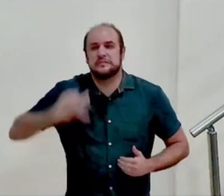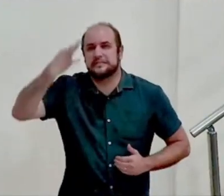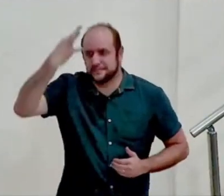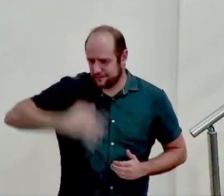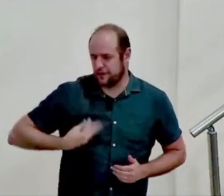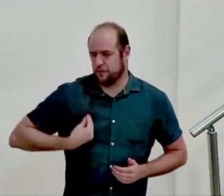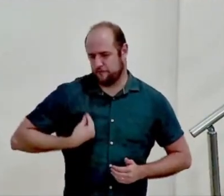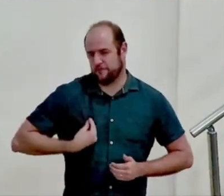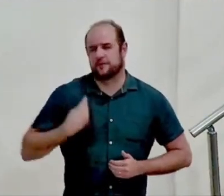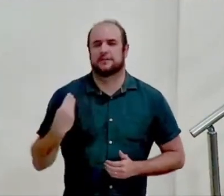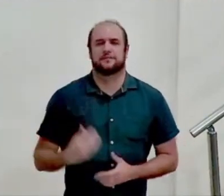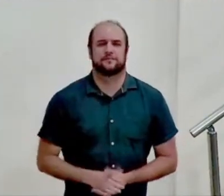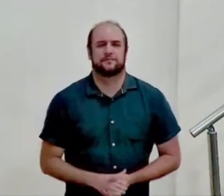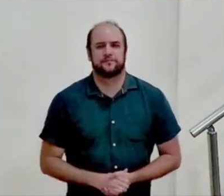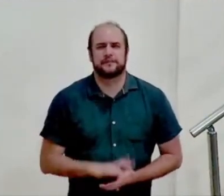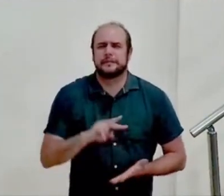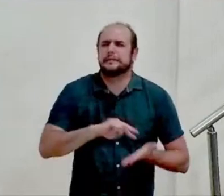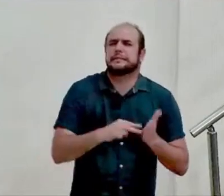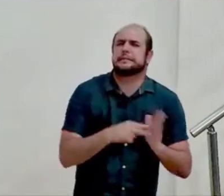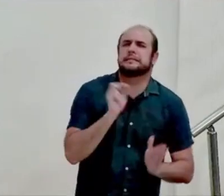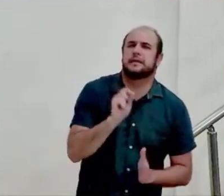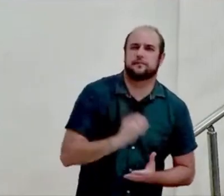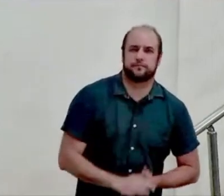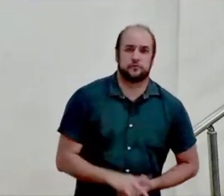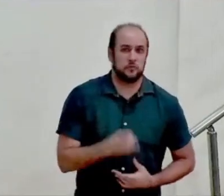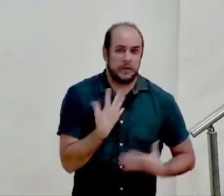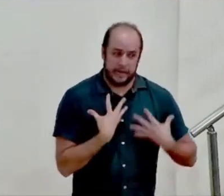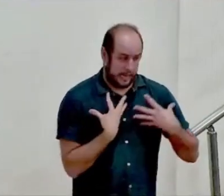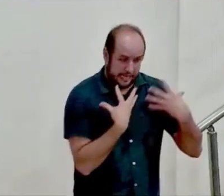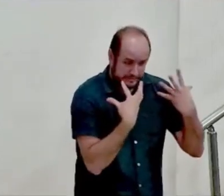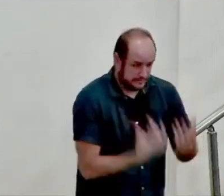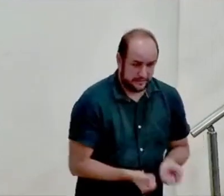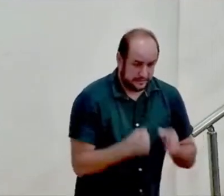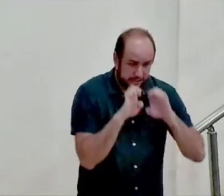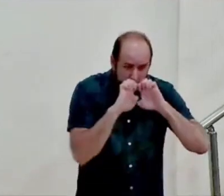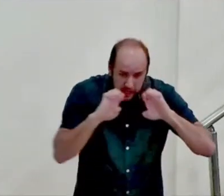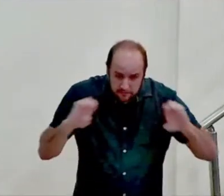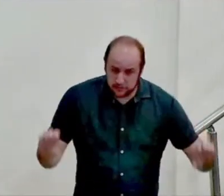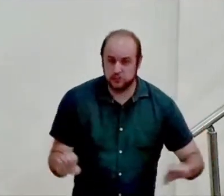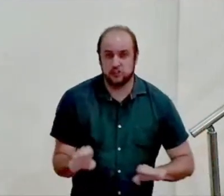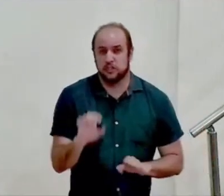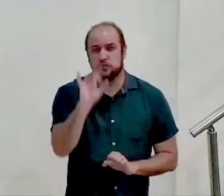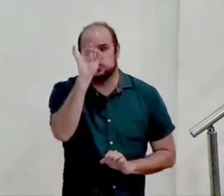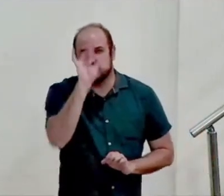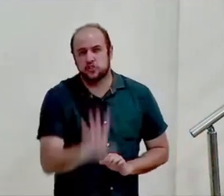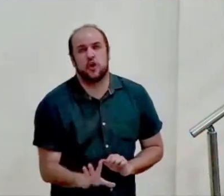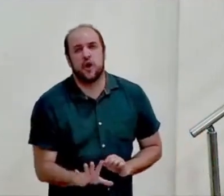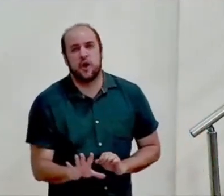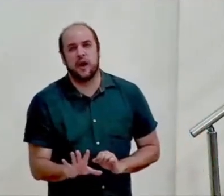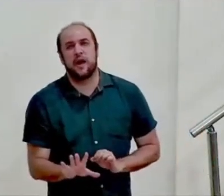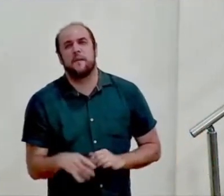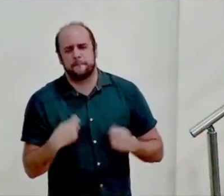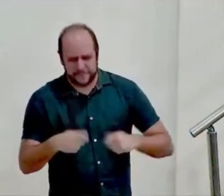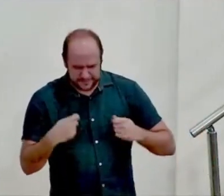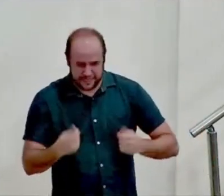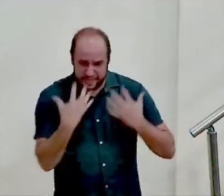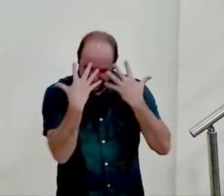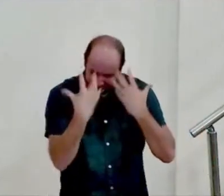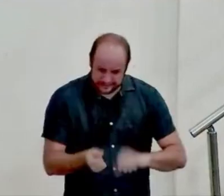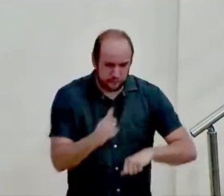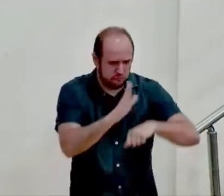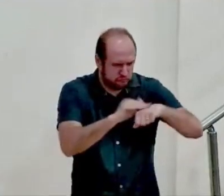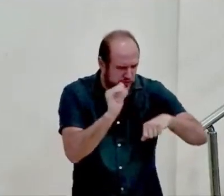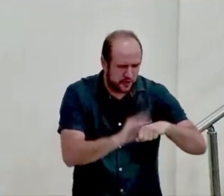Paulo diz aqui você não pode aceitar o conforto do Evangelho sem também aceitar o chamado do Evangelho